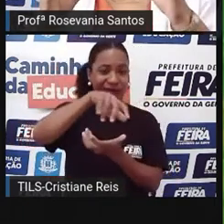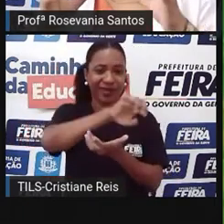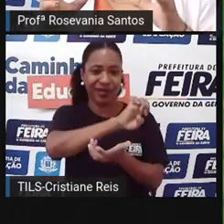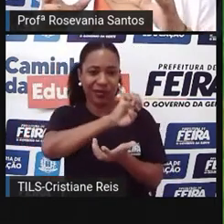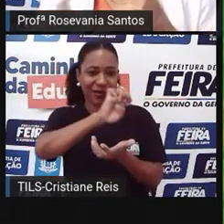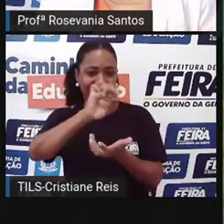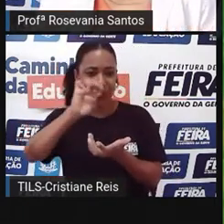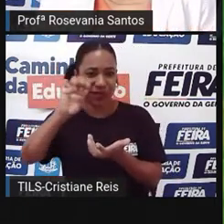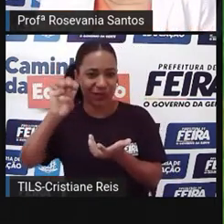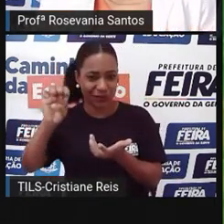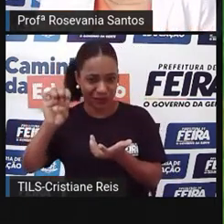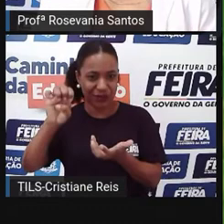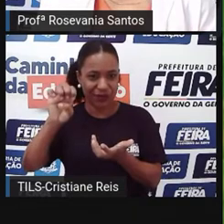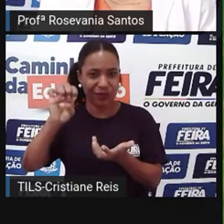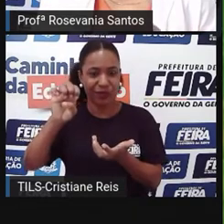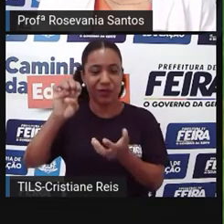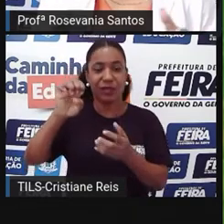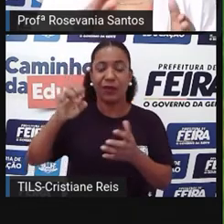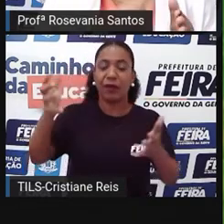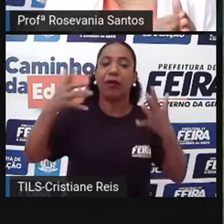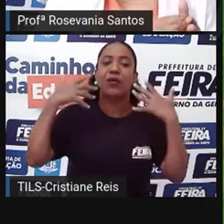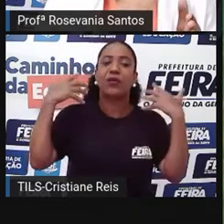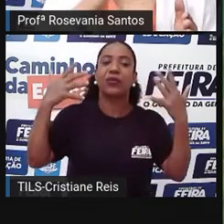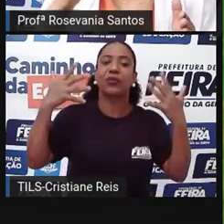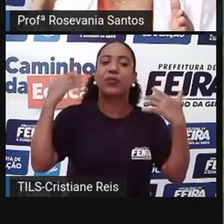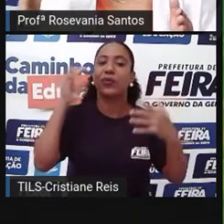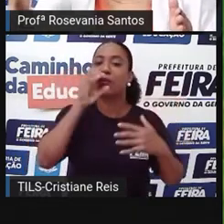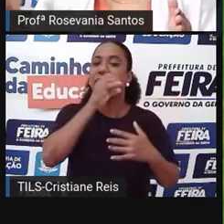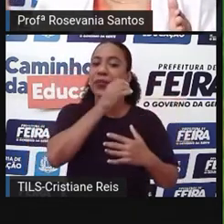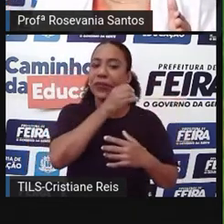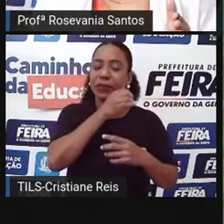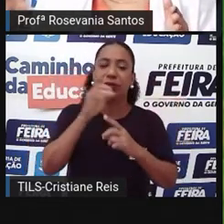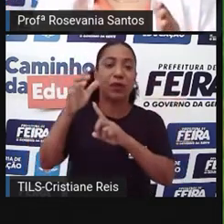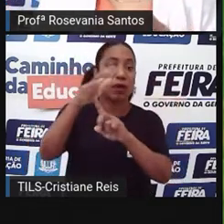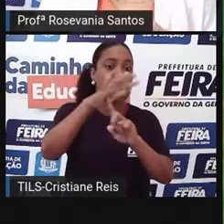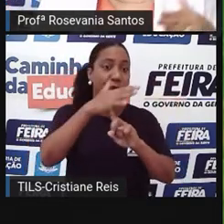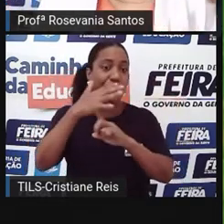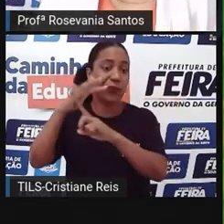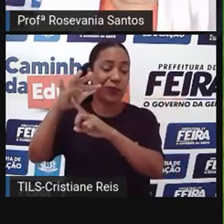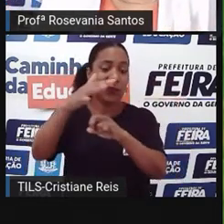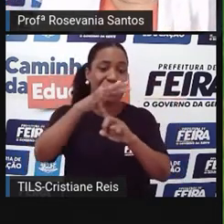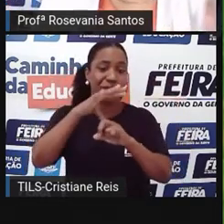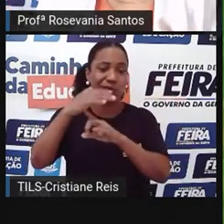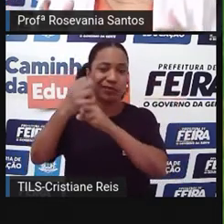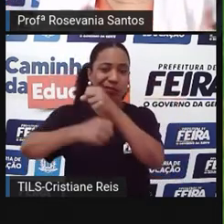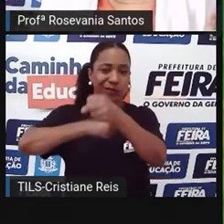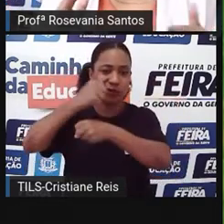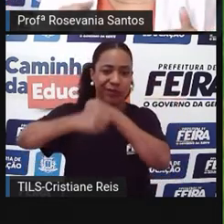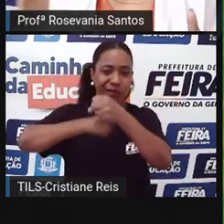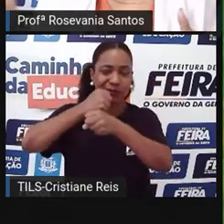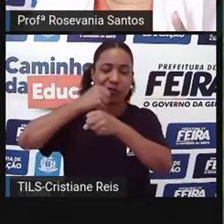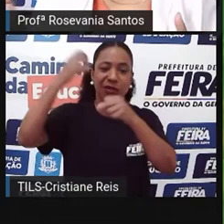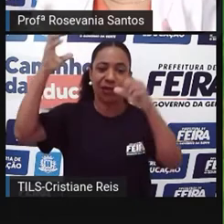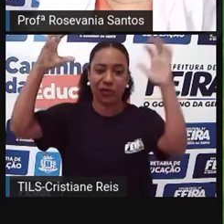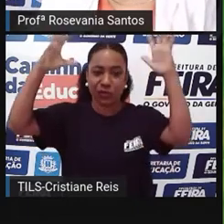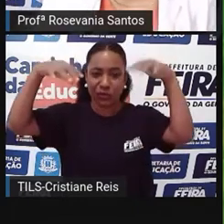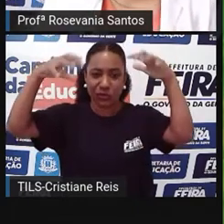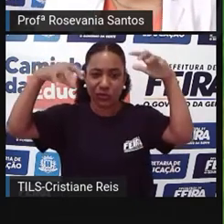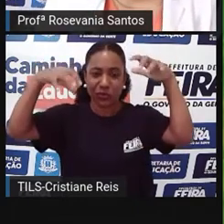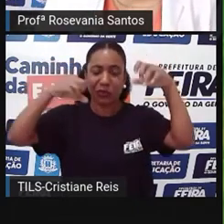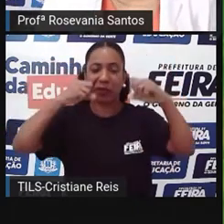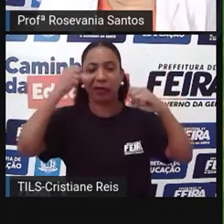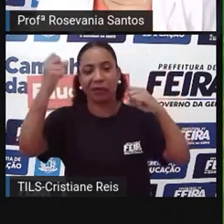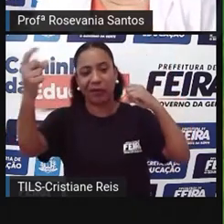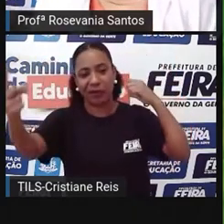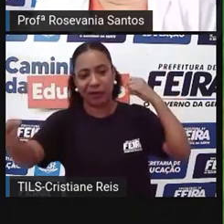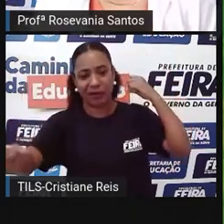são concentradas em alguns meses do ano, então tem uma diferença muito grande entre uma chuva e outra, uma diferença de tempo muito